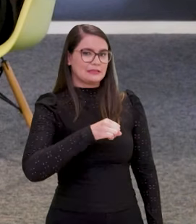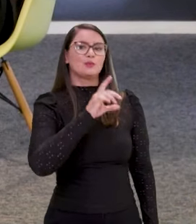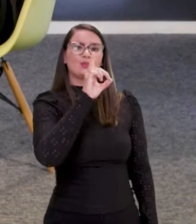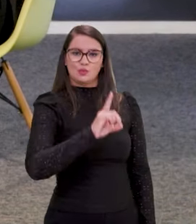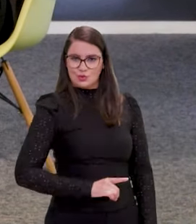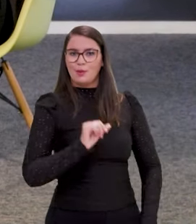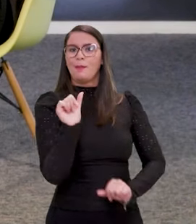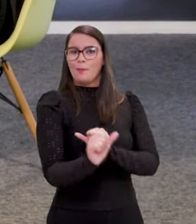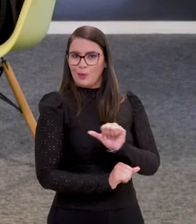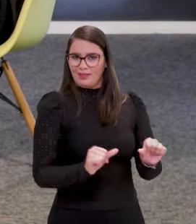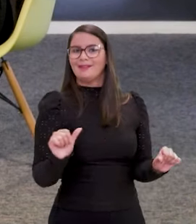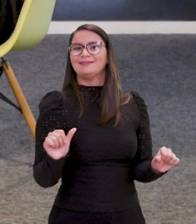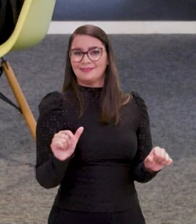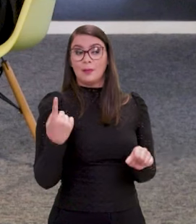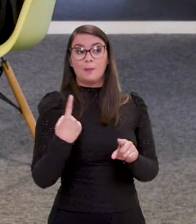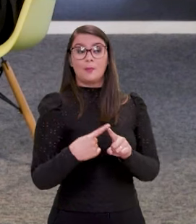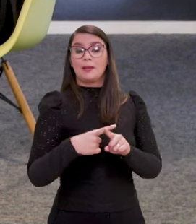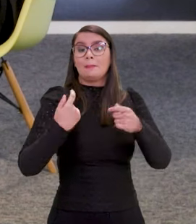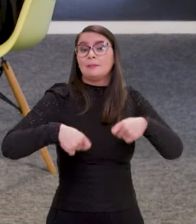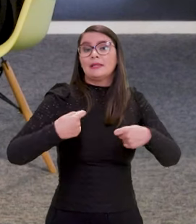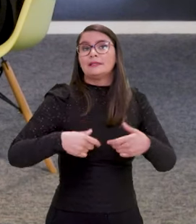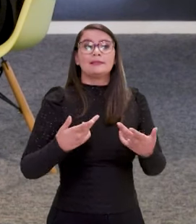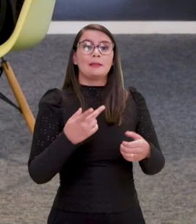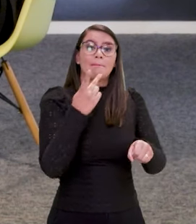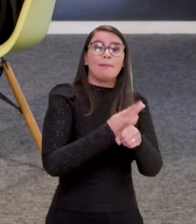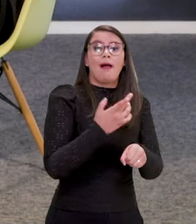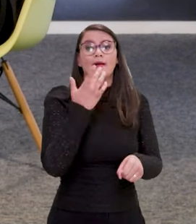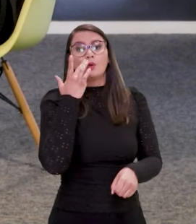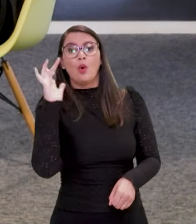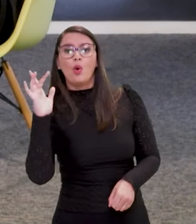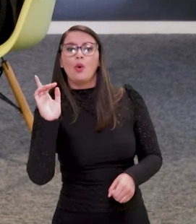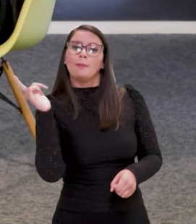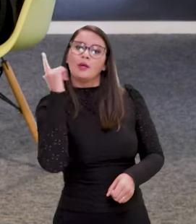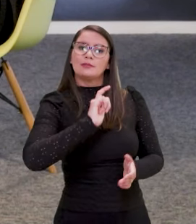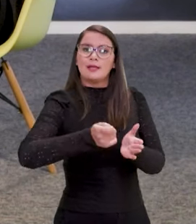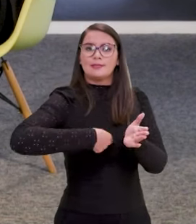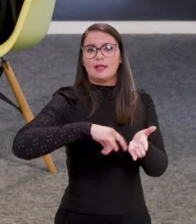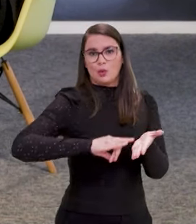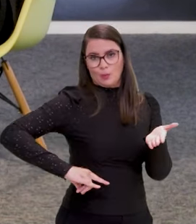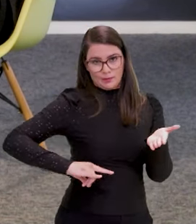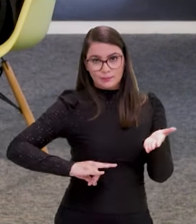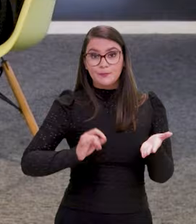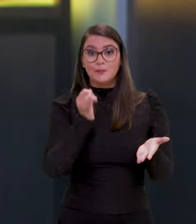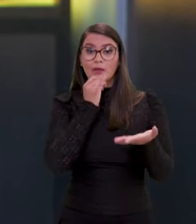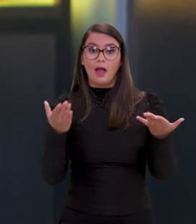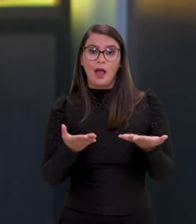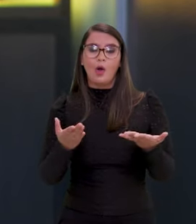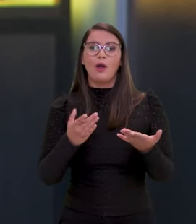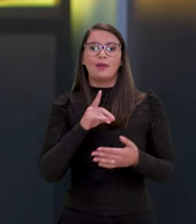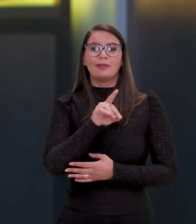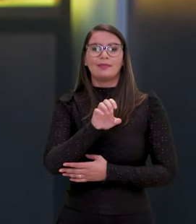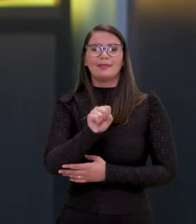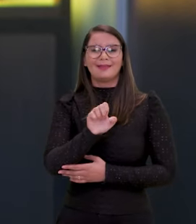de direito dele, sim. Sim. Porque ele precisa, por exemplo, de prata ou ouro para assinar um documento. A gente está vivendo agora, por exemplo, a questão